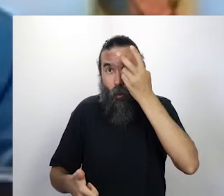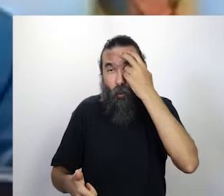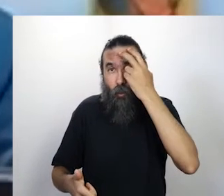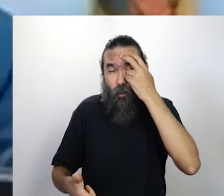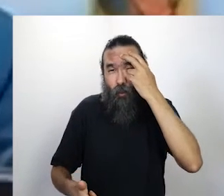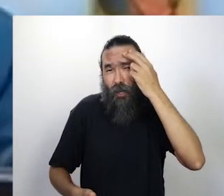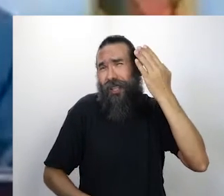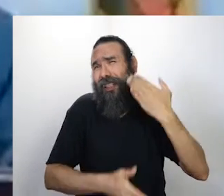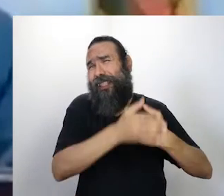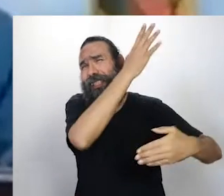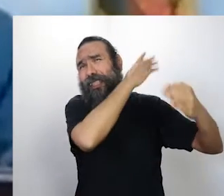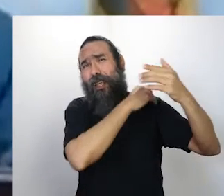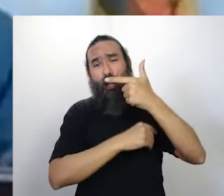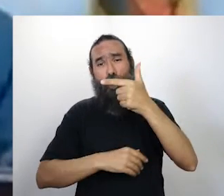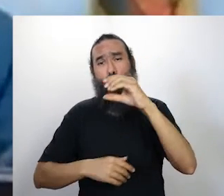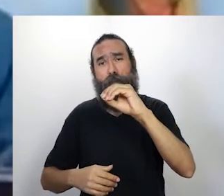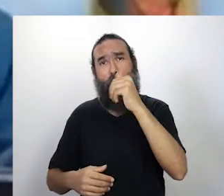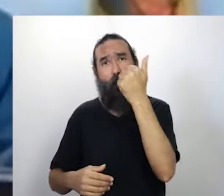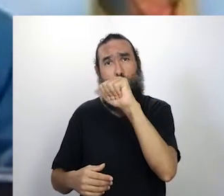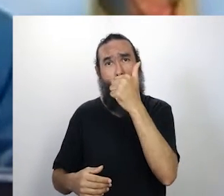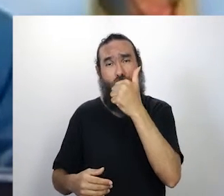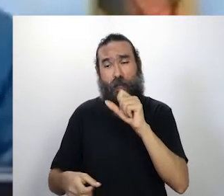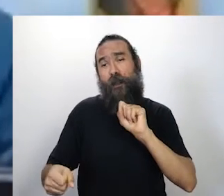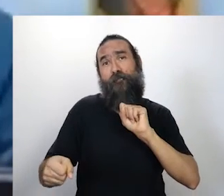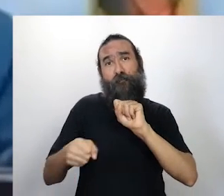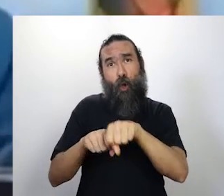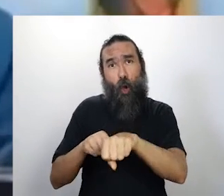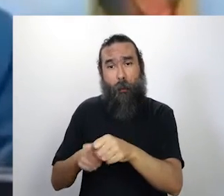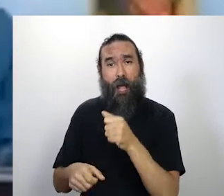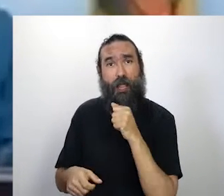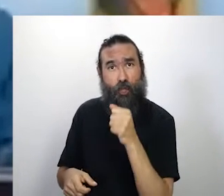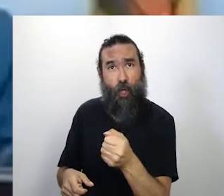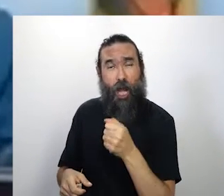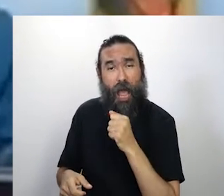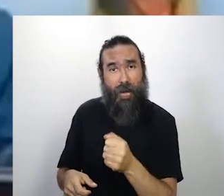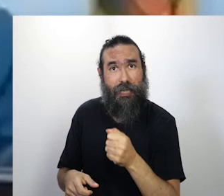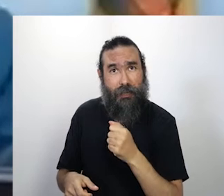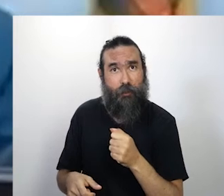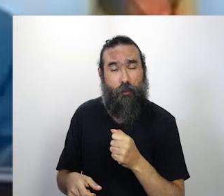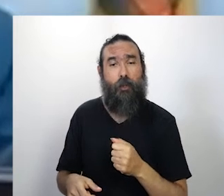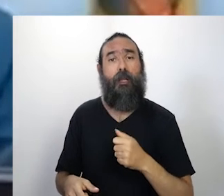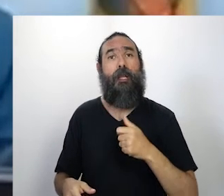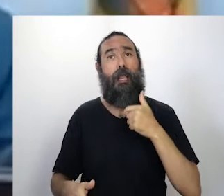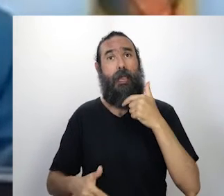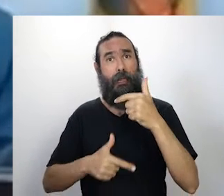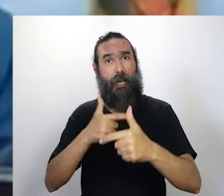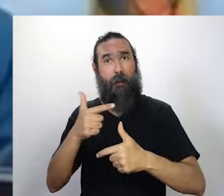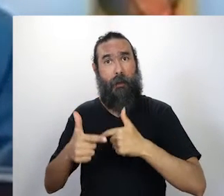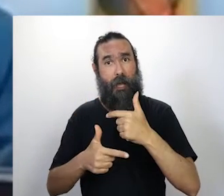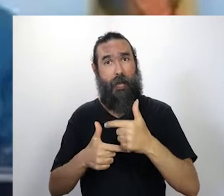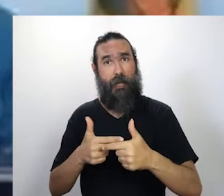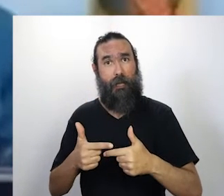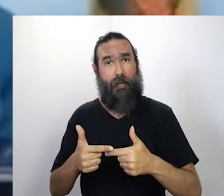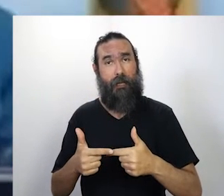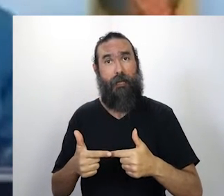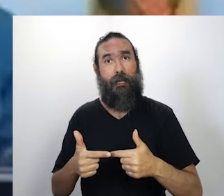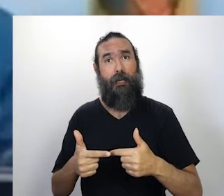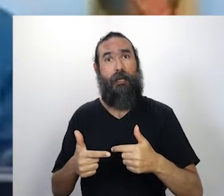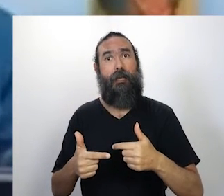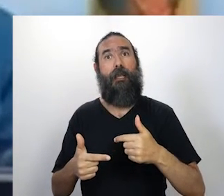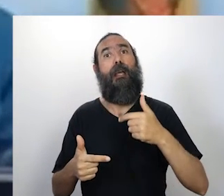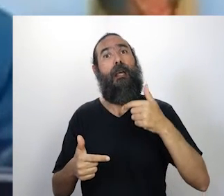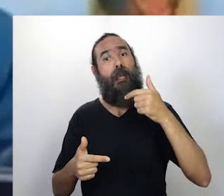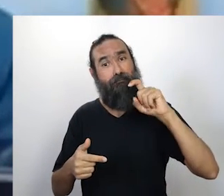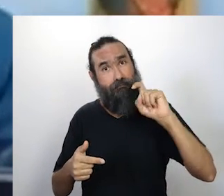jornalista por formação, pós-graduado em produção cultural, tem atuação nacional e internacional, dentre eles, na